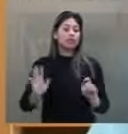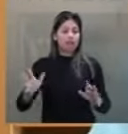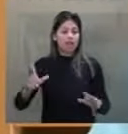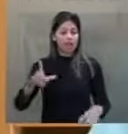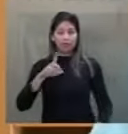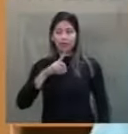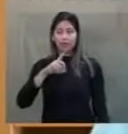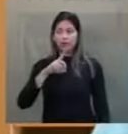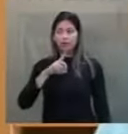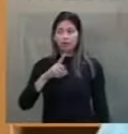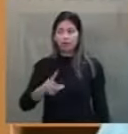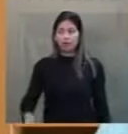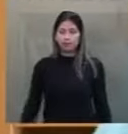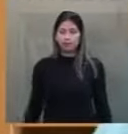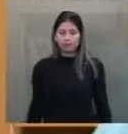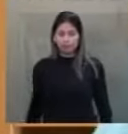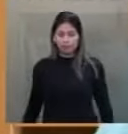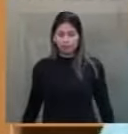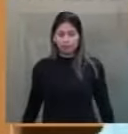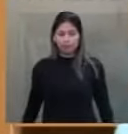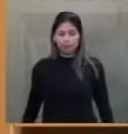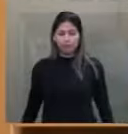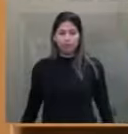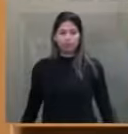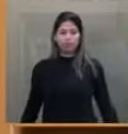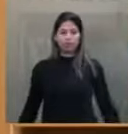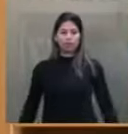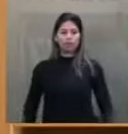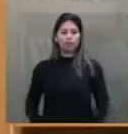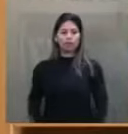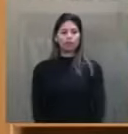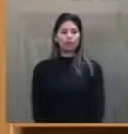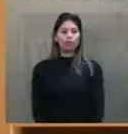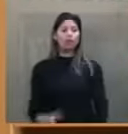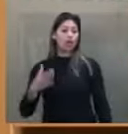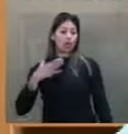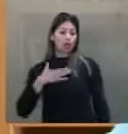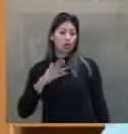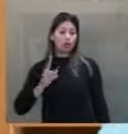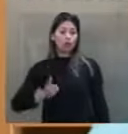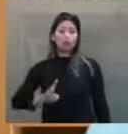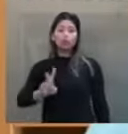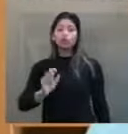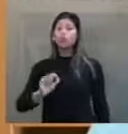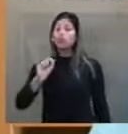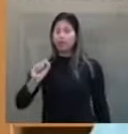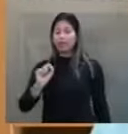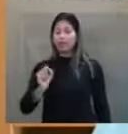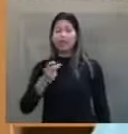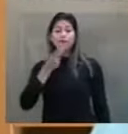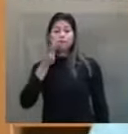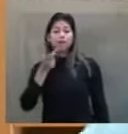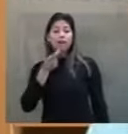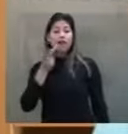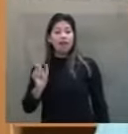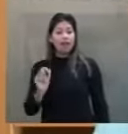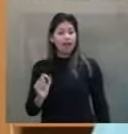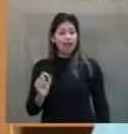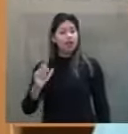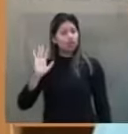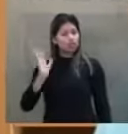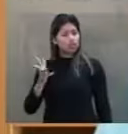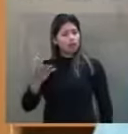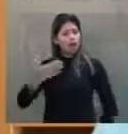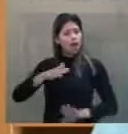Assinam o que eu é que estou com a palavra, nesse momento, para ser aqui o porta-voz